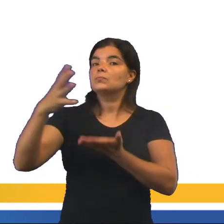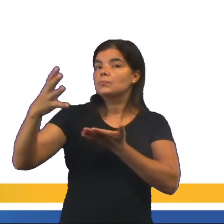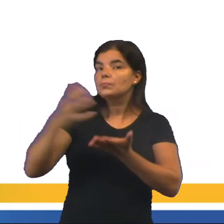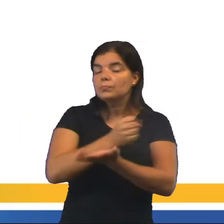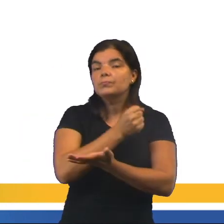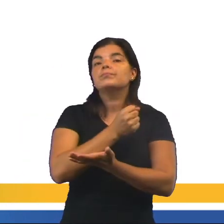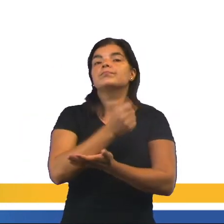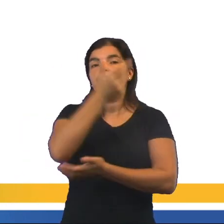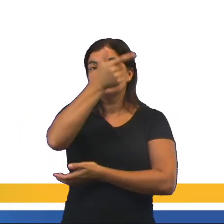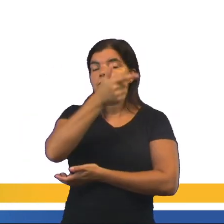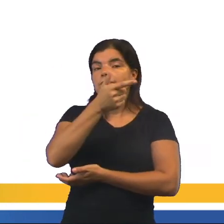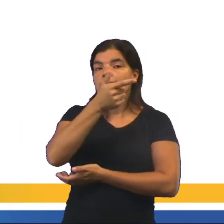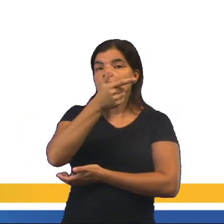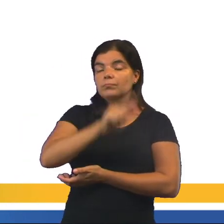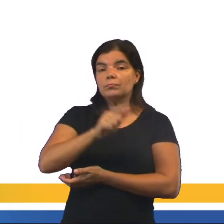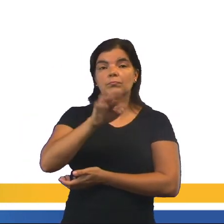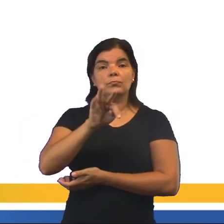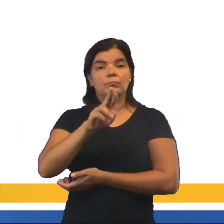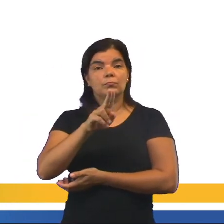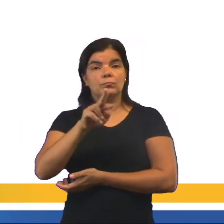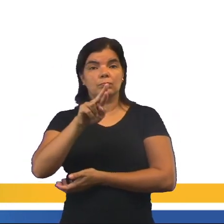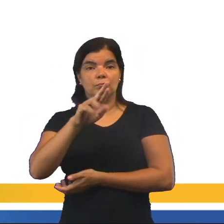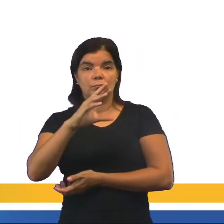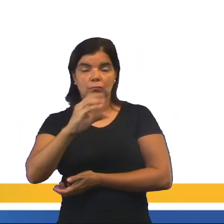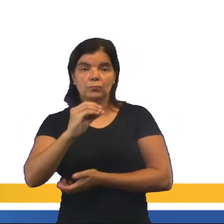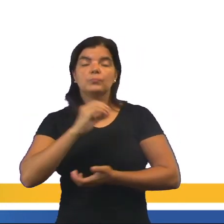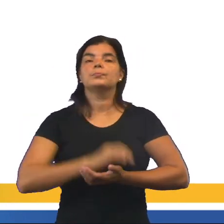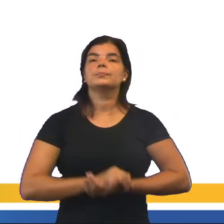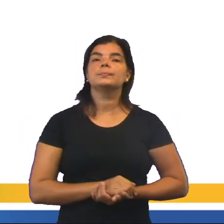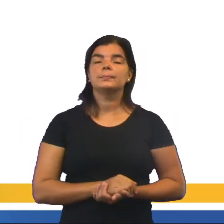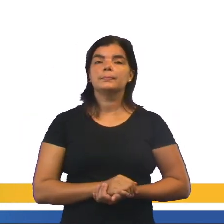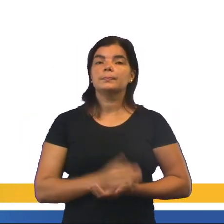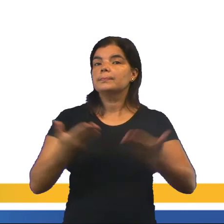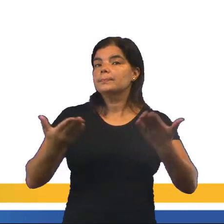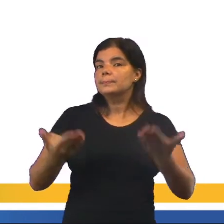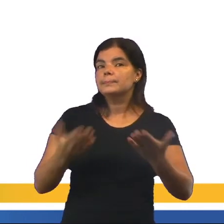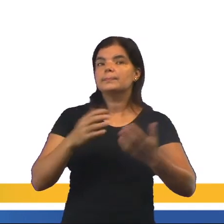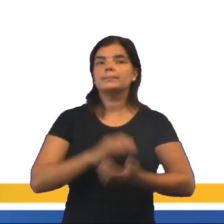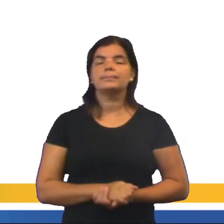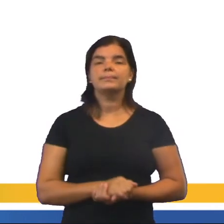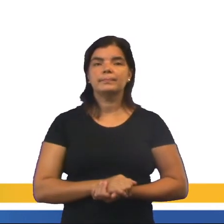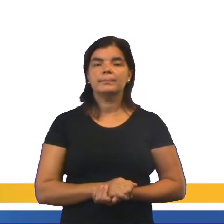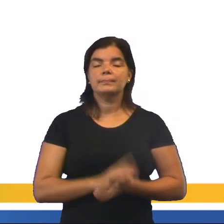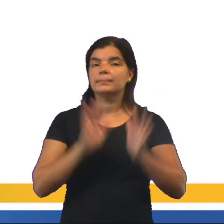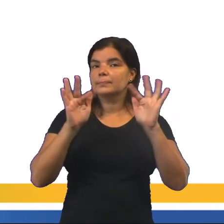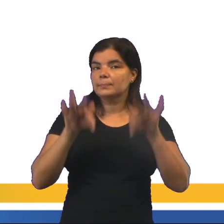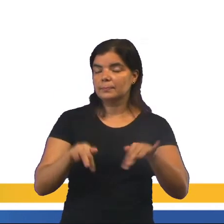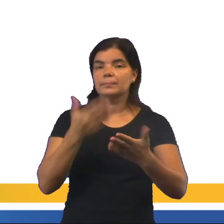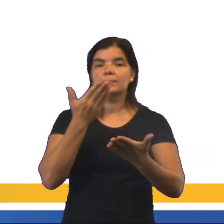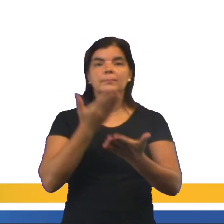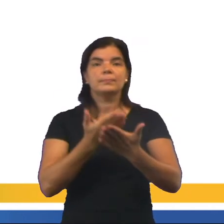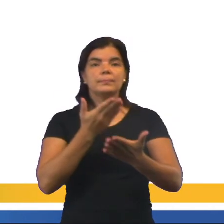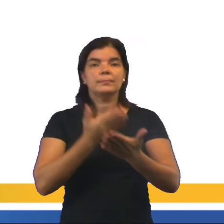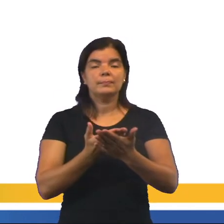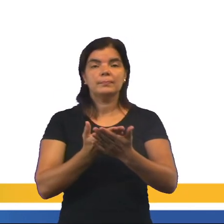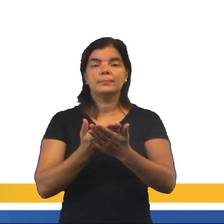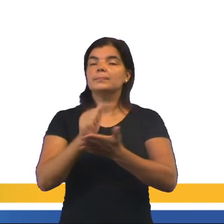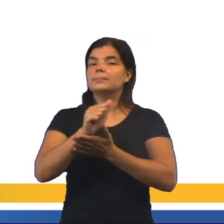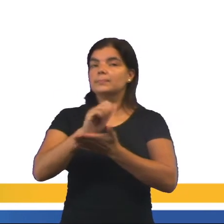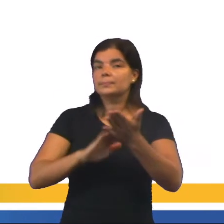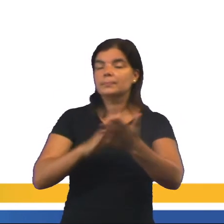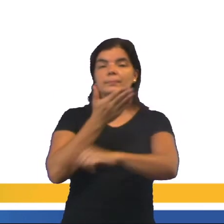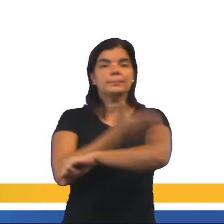pelos turcos otomanos. E agora, para a gente estar finalizando a nossa aula, a gente vai